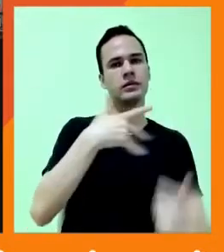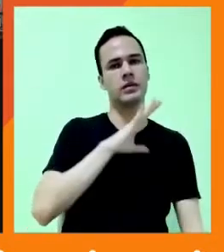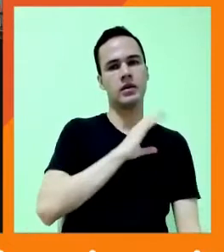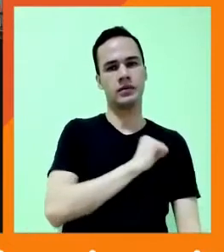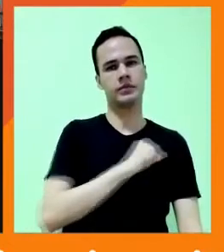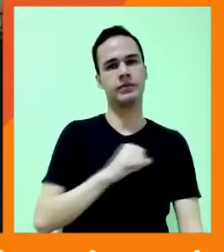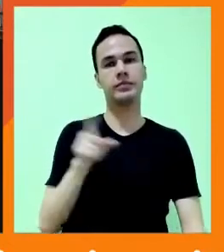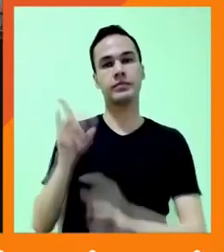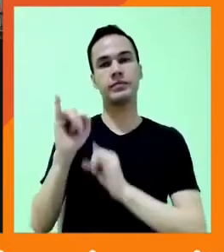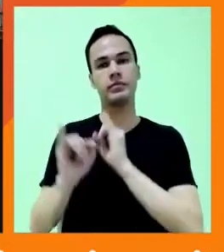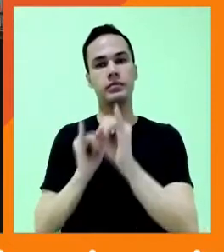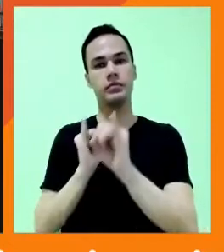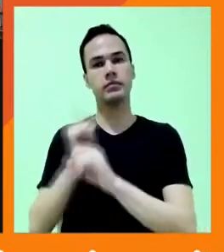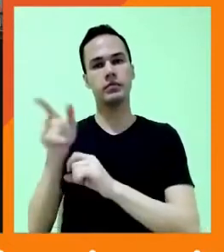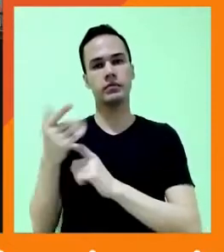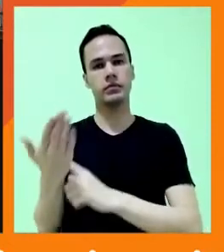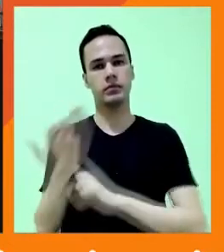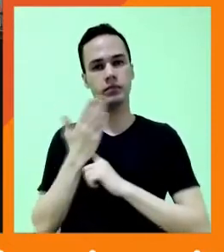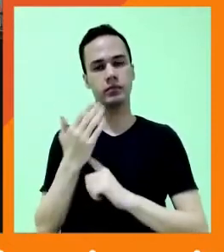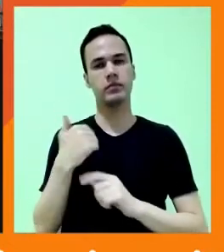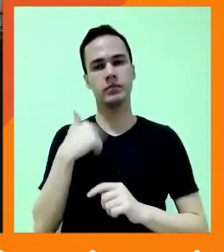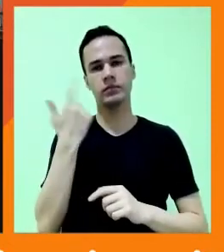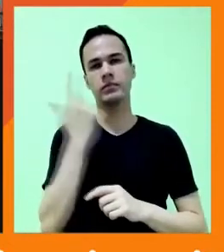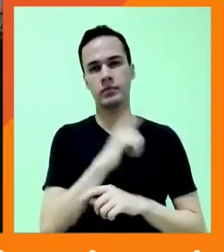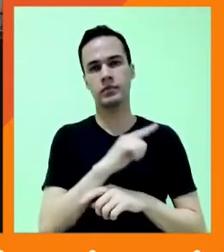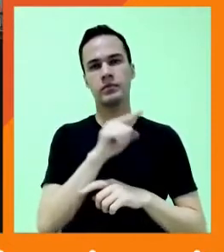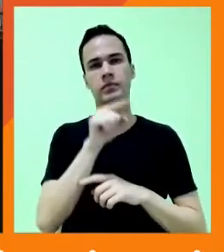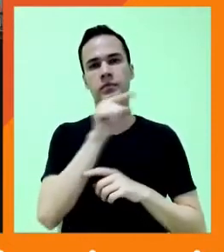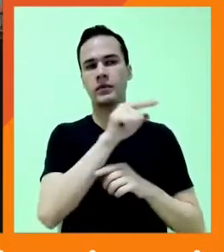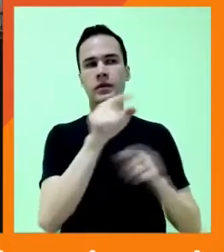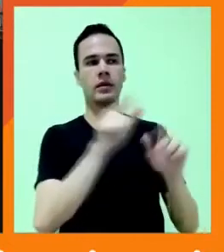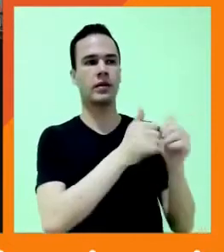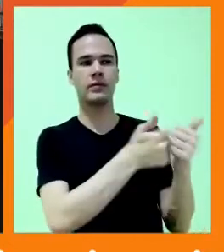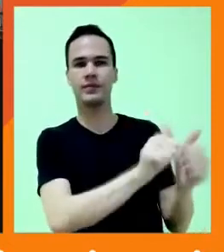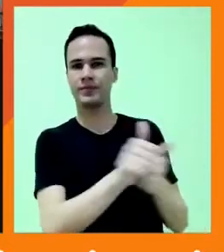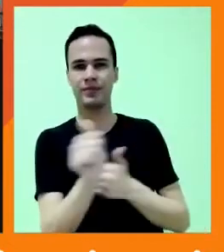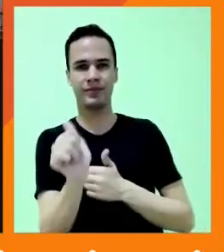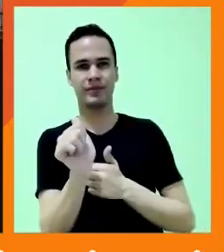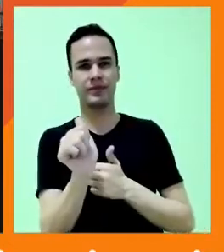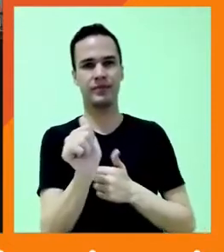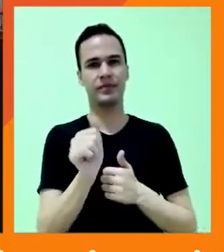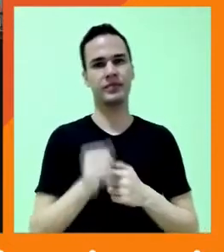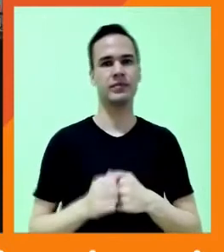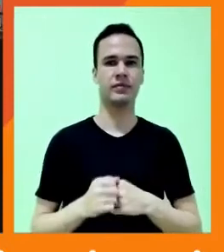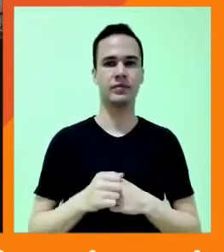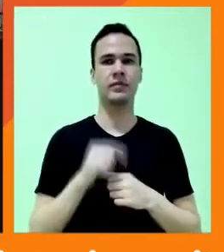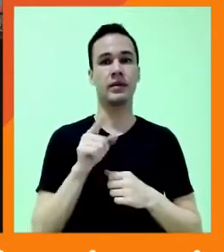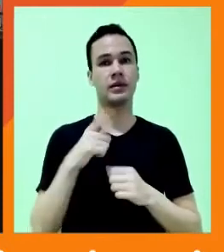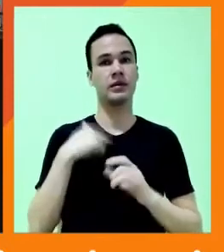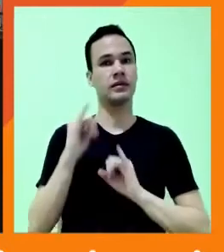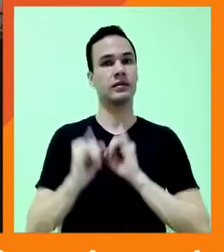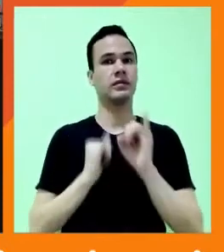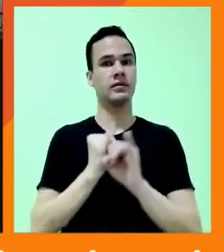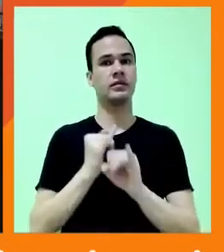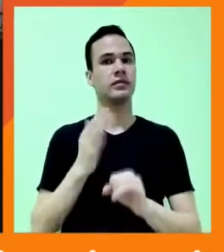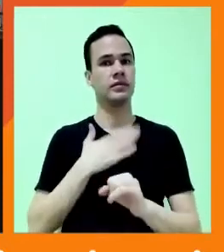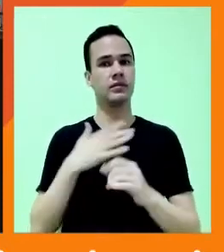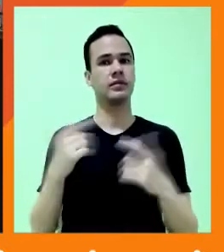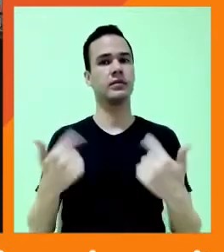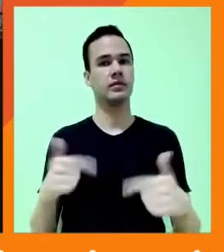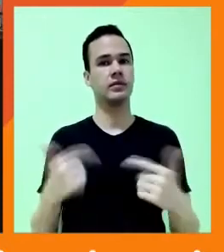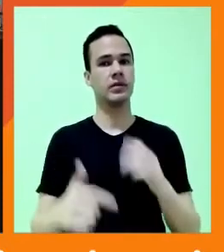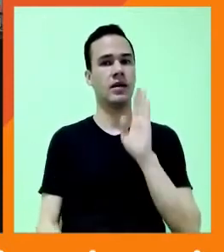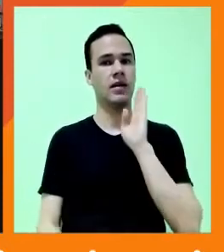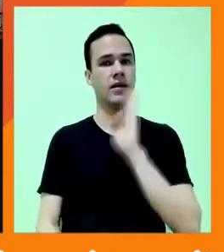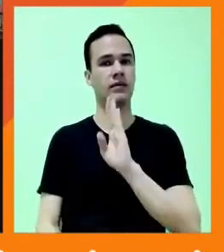internet que eu consegui reunir um público em torno disso. A internet virou meu trabalho. Olha que coisa mágica. Eu